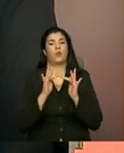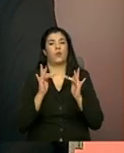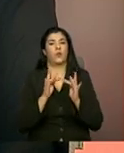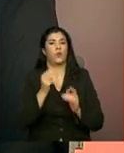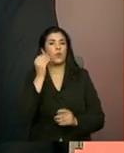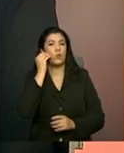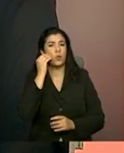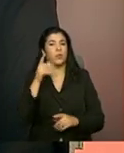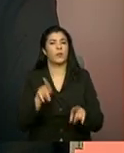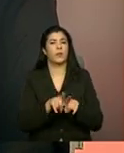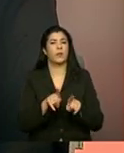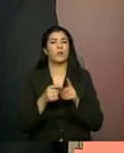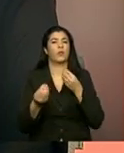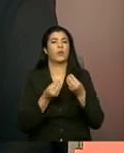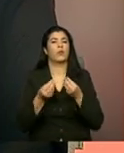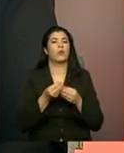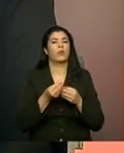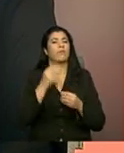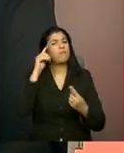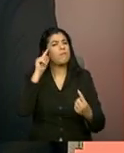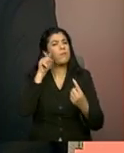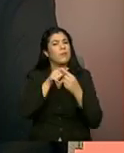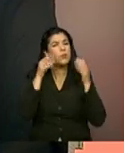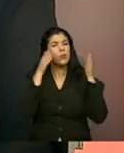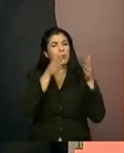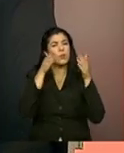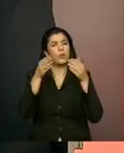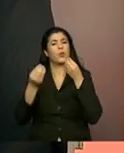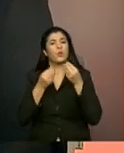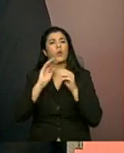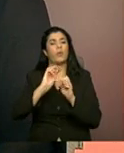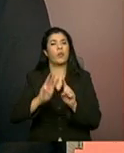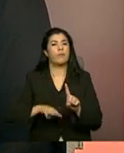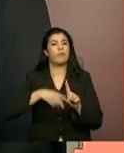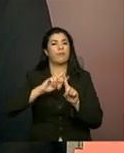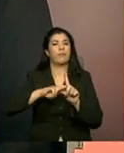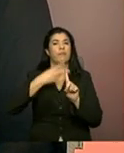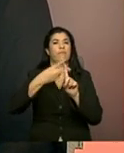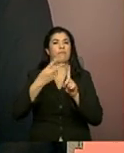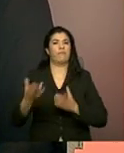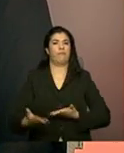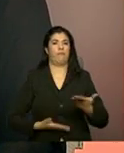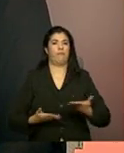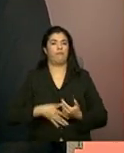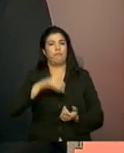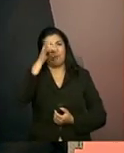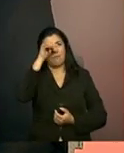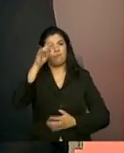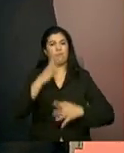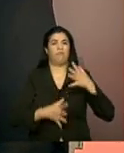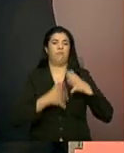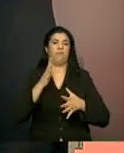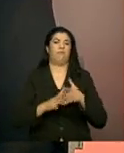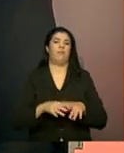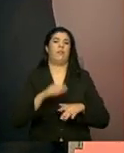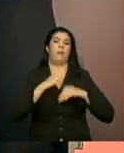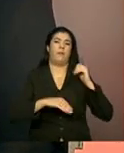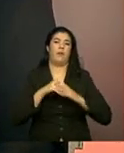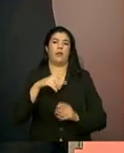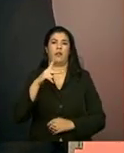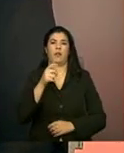pontos que eles devem atentar para implementar o serviço sem se sobrepor às ações do PAIF.